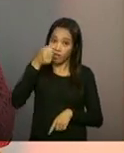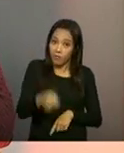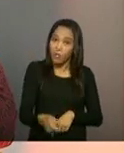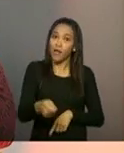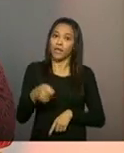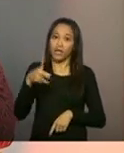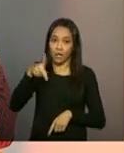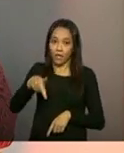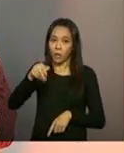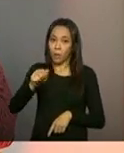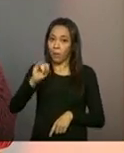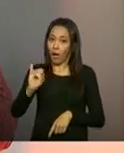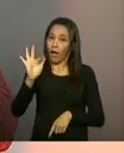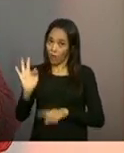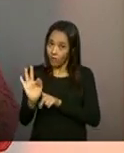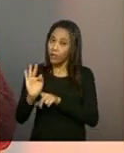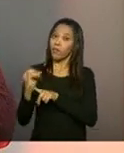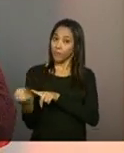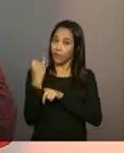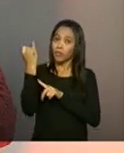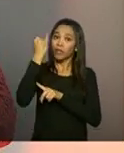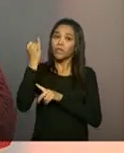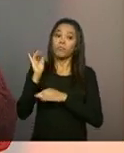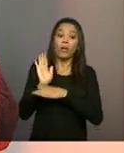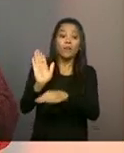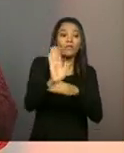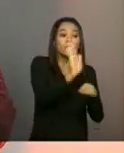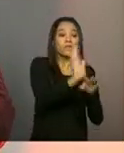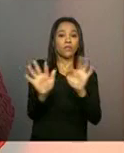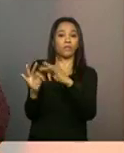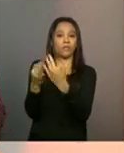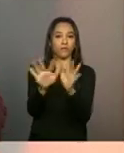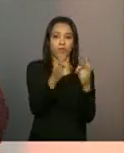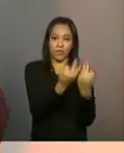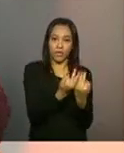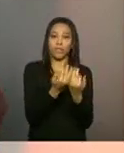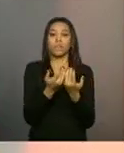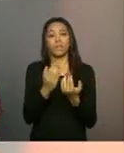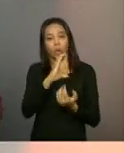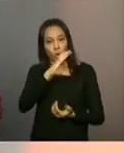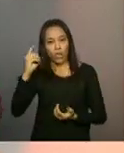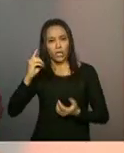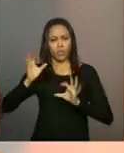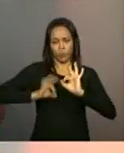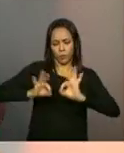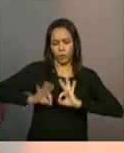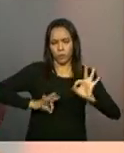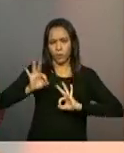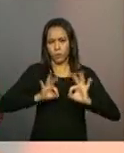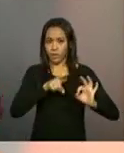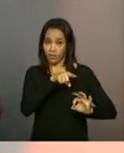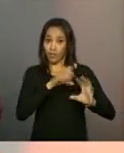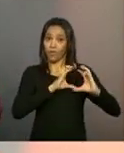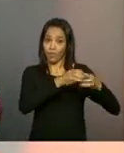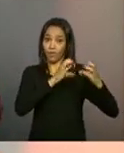PAIF no âmbito da proteção social básica, a gente sabe que com o reordenamento, o serviço de convivência, ele tá muito